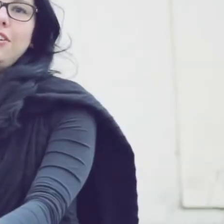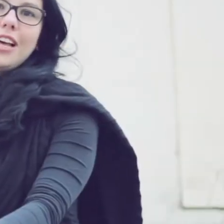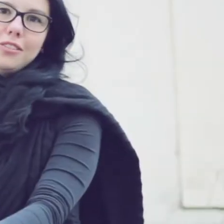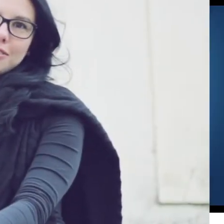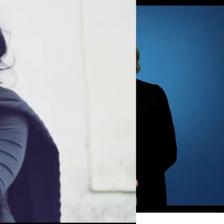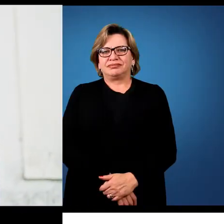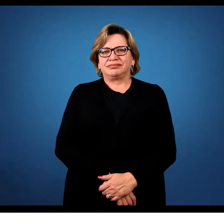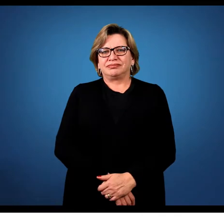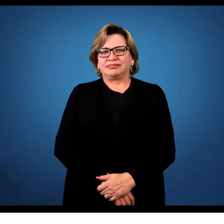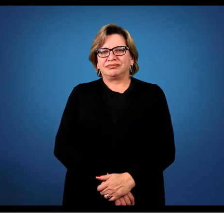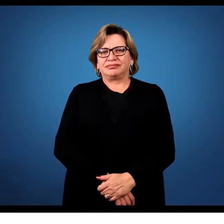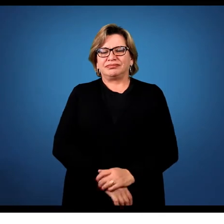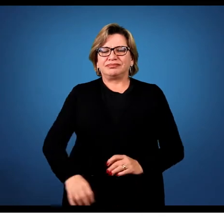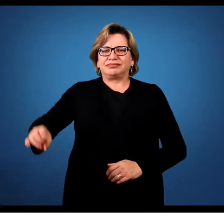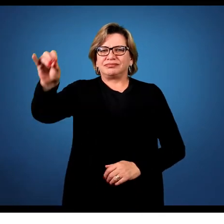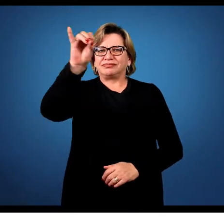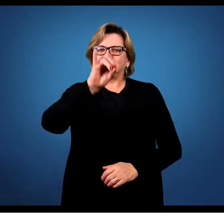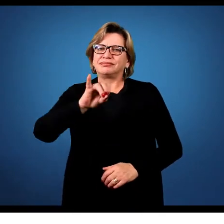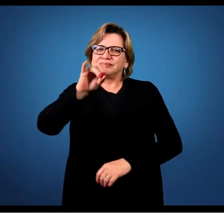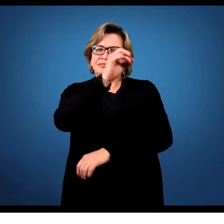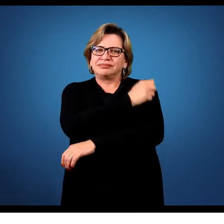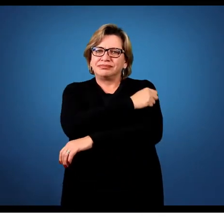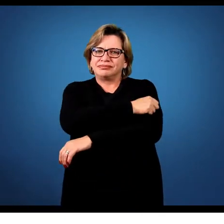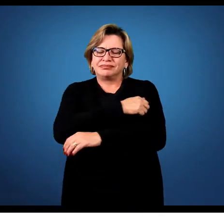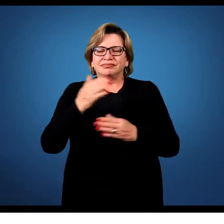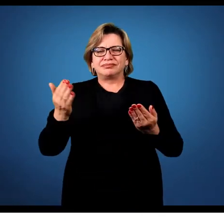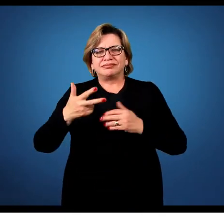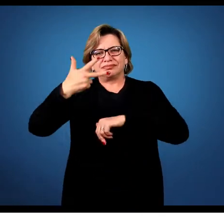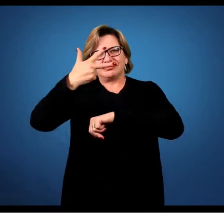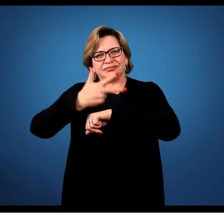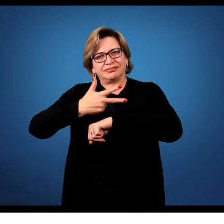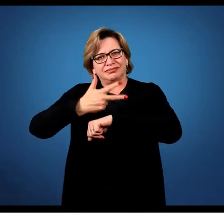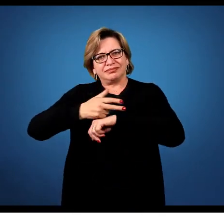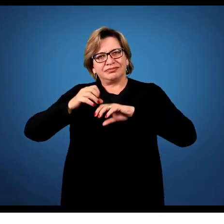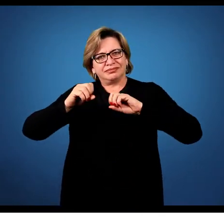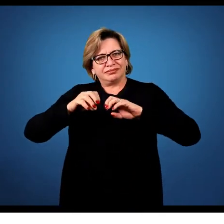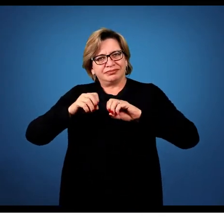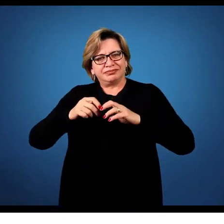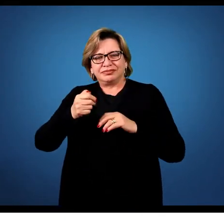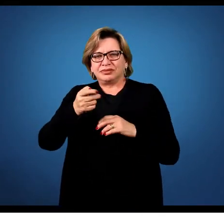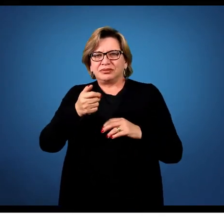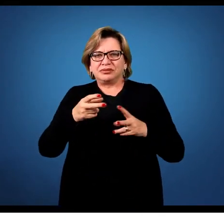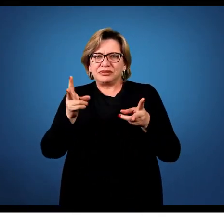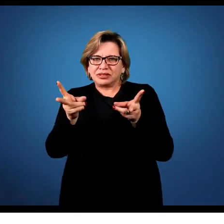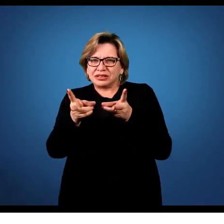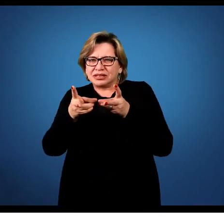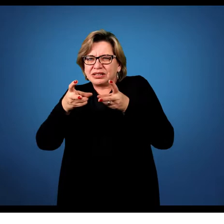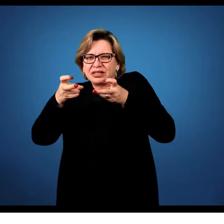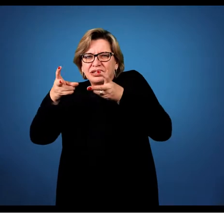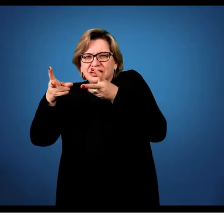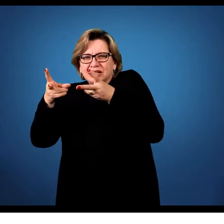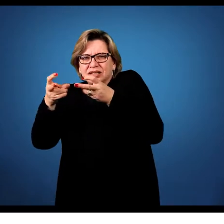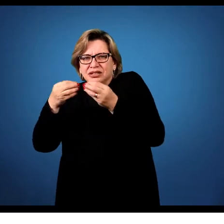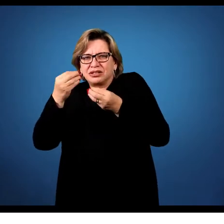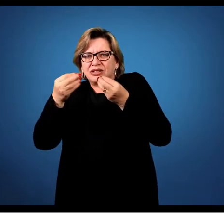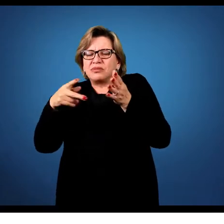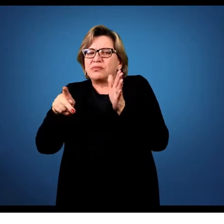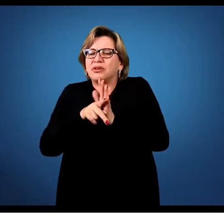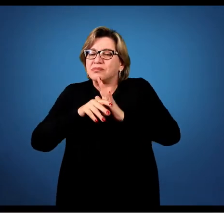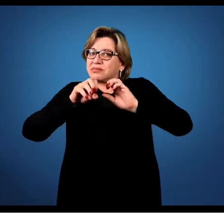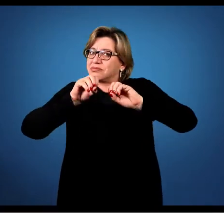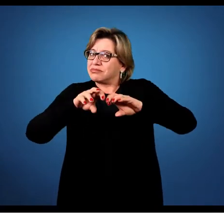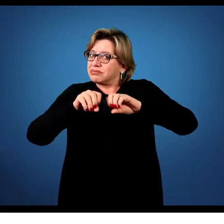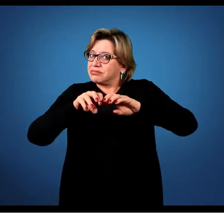Olá, alunos! Nessa videoaula, nós trabalharemos um pouco na percepção, na visão da educação. Então,